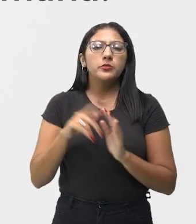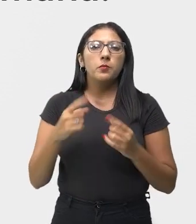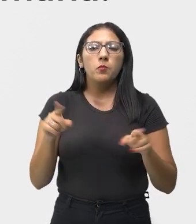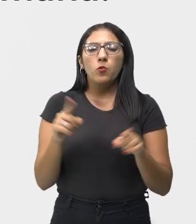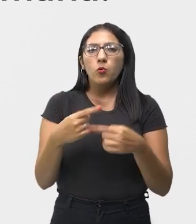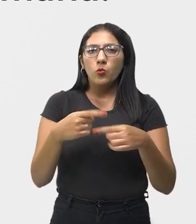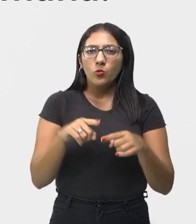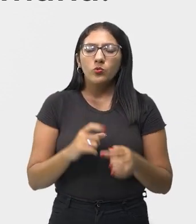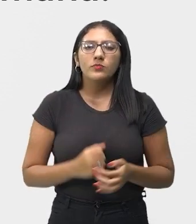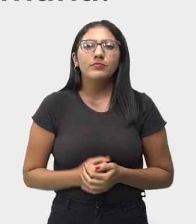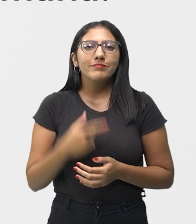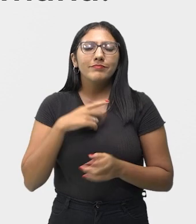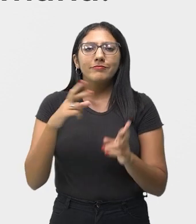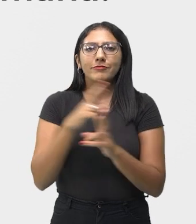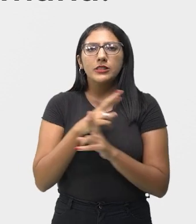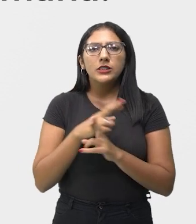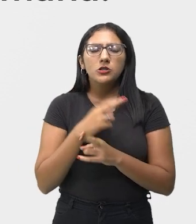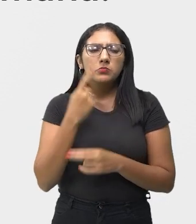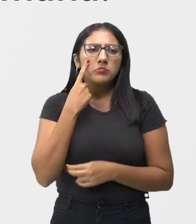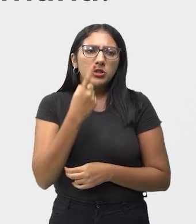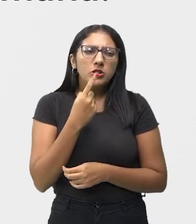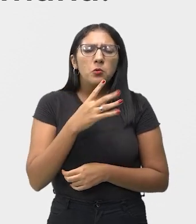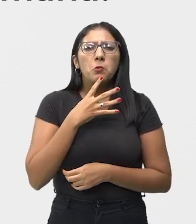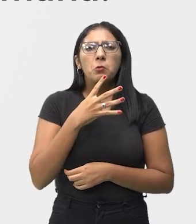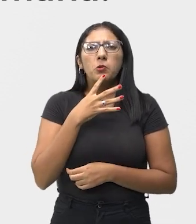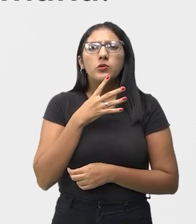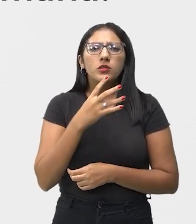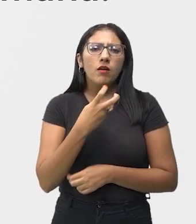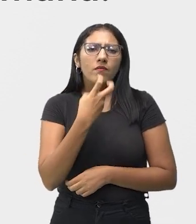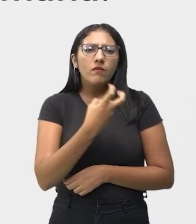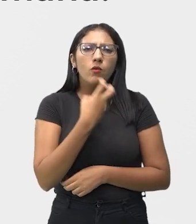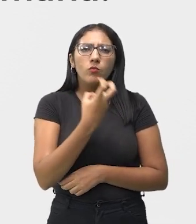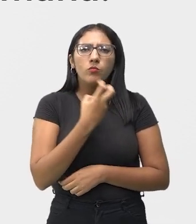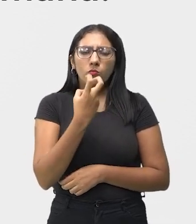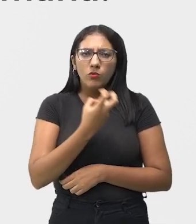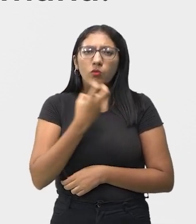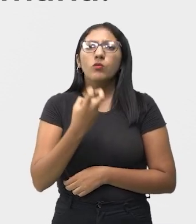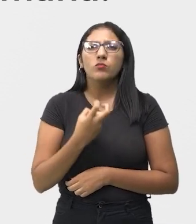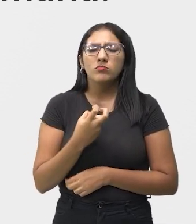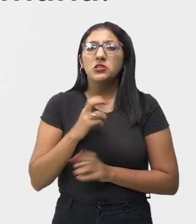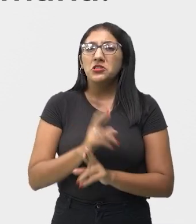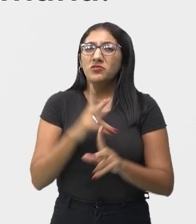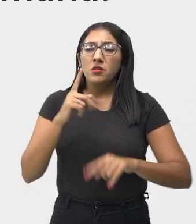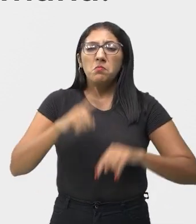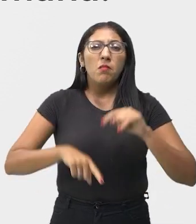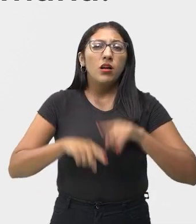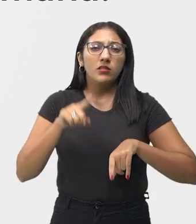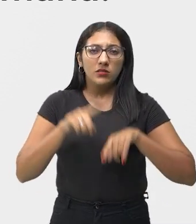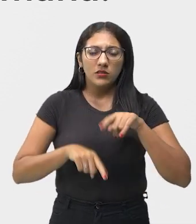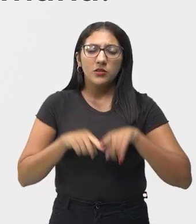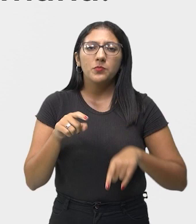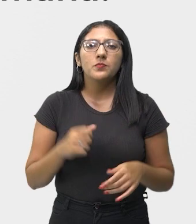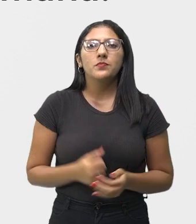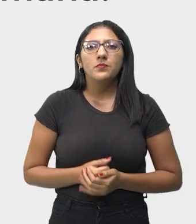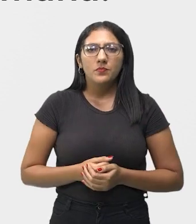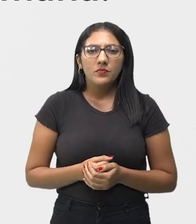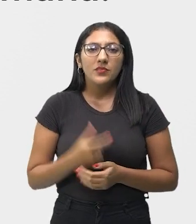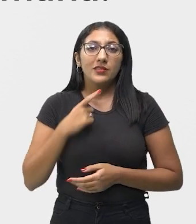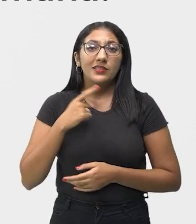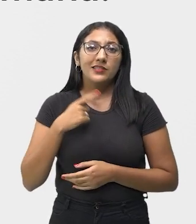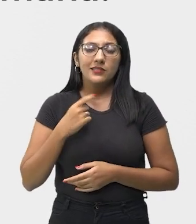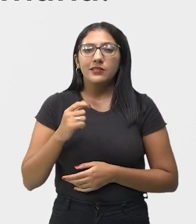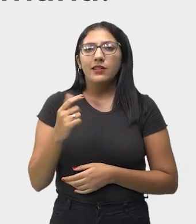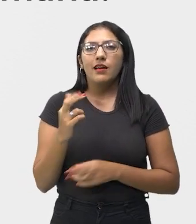pessoas exploram a voz humana mais do que no passado exploraram os instrumentos e que se tornaram